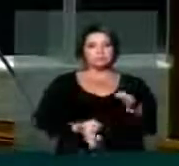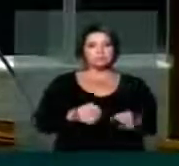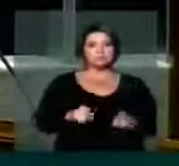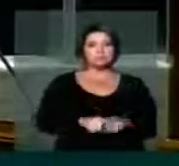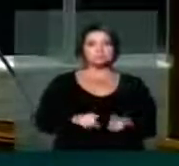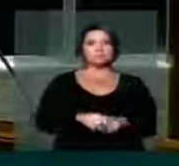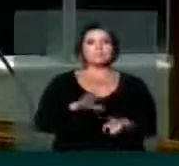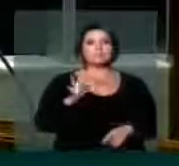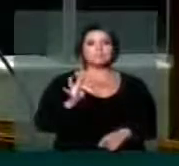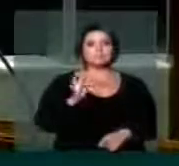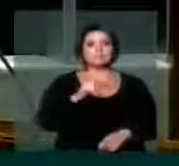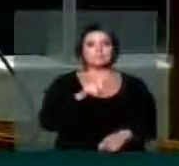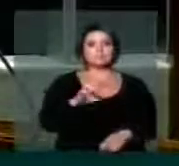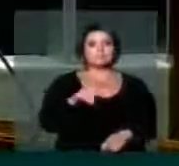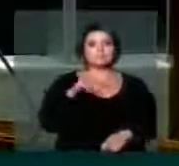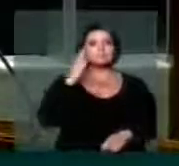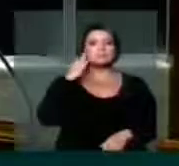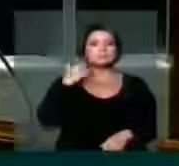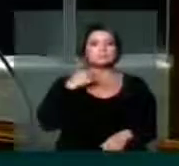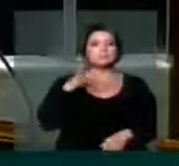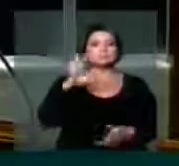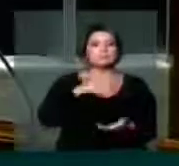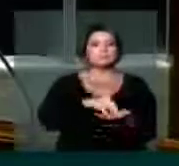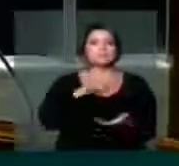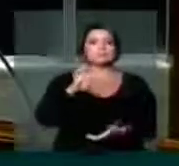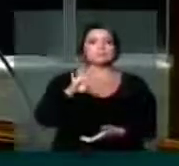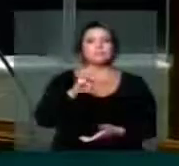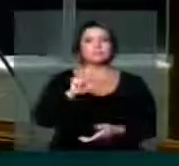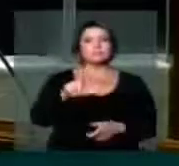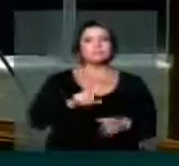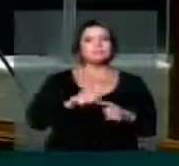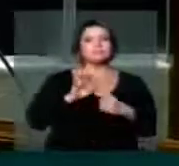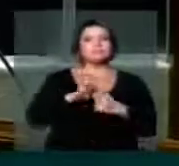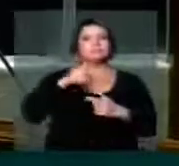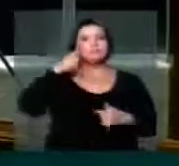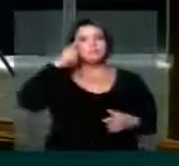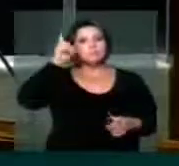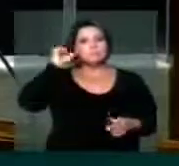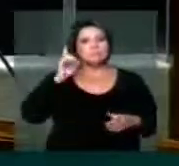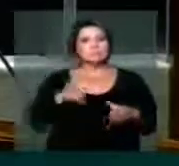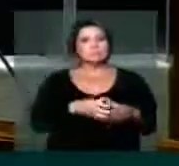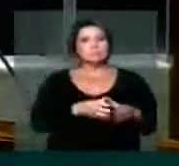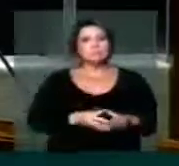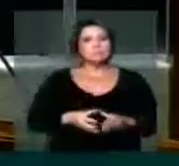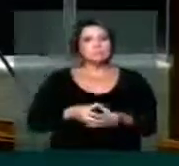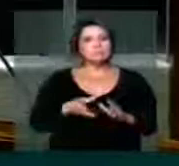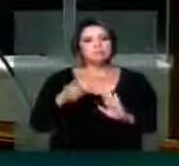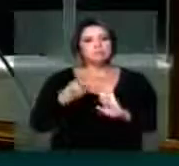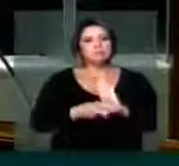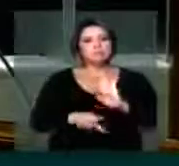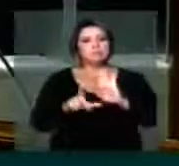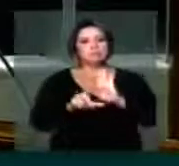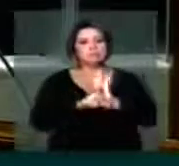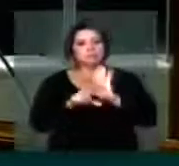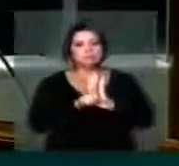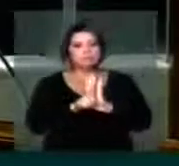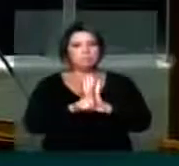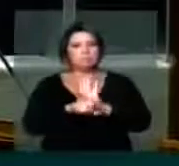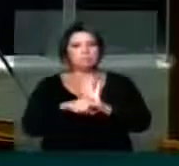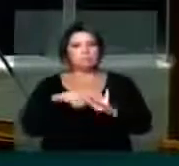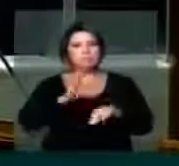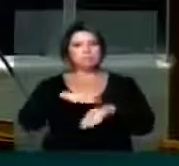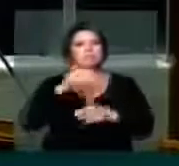Ministério da Fazenda, ao Banco Central, e apresentou ontem, nós, a nossa bancada, um projeto de lei para ter maior